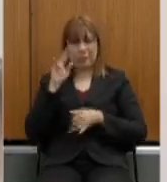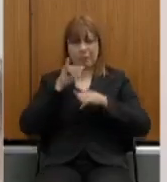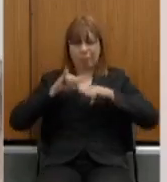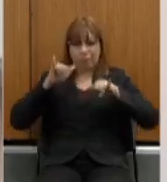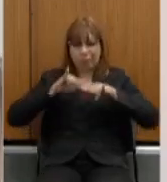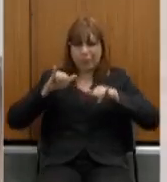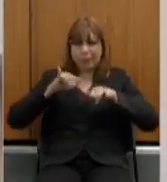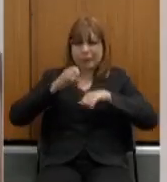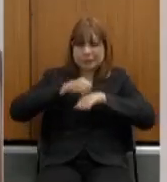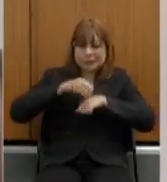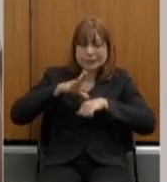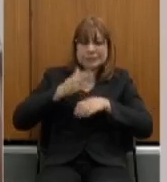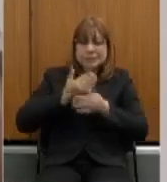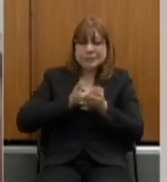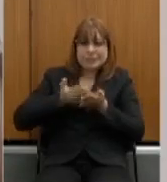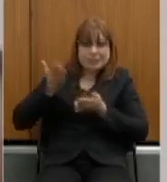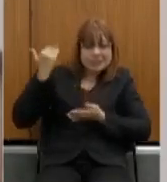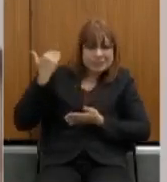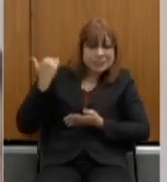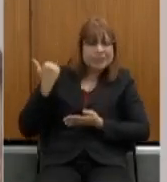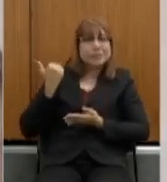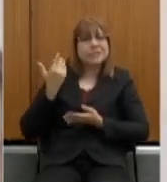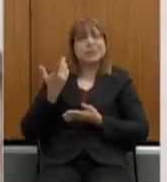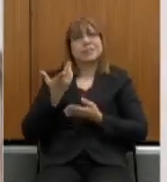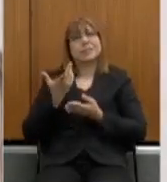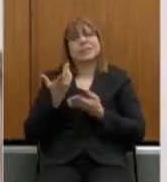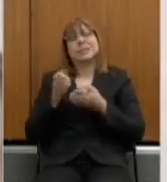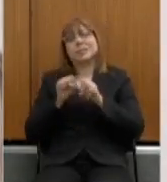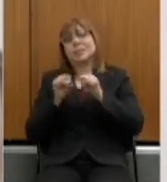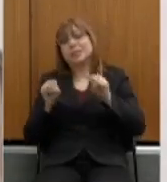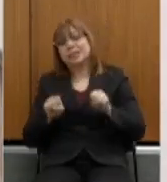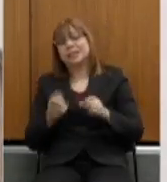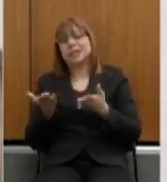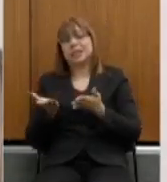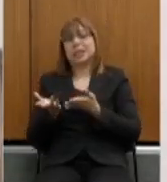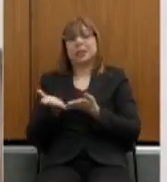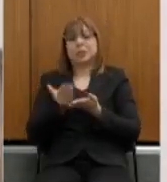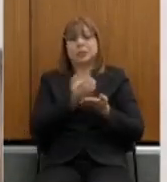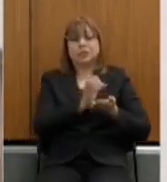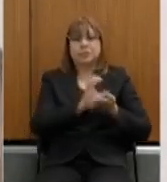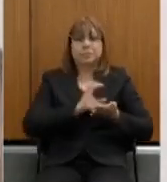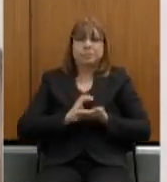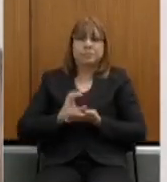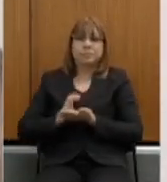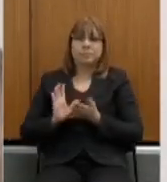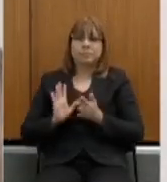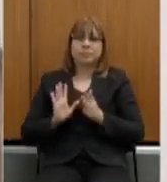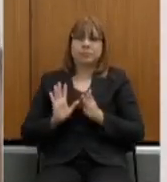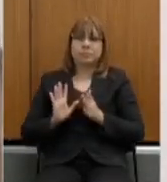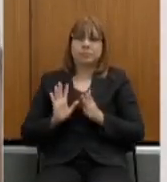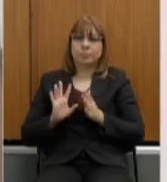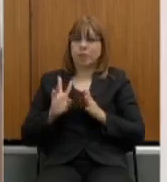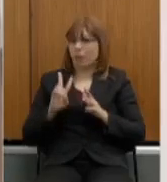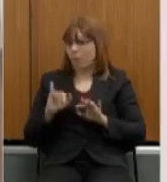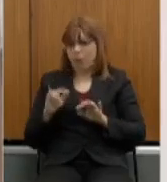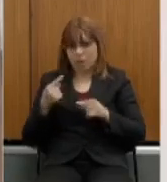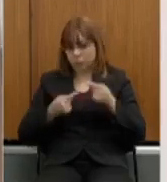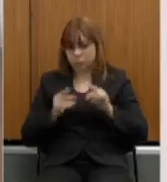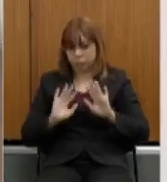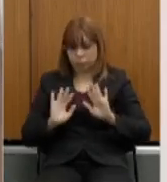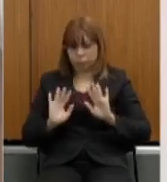da Câmara eram, vamos, o sistema de capitalização não iremos, não iremos discutir,